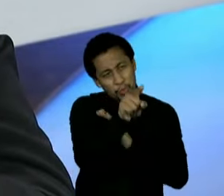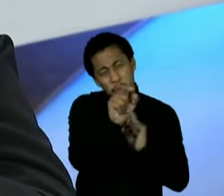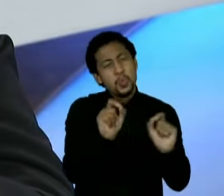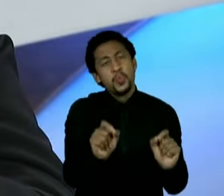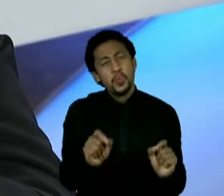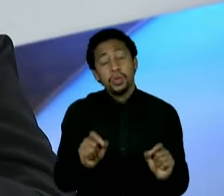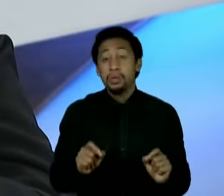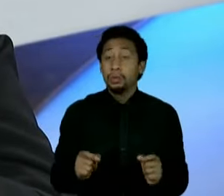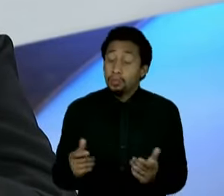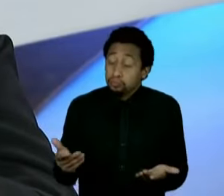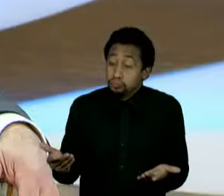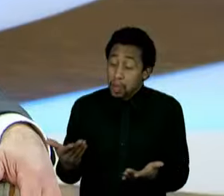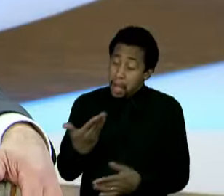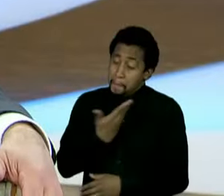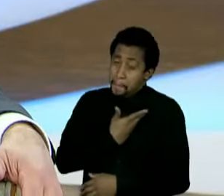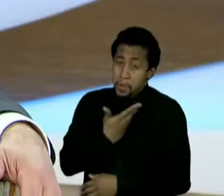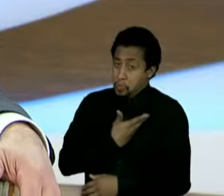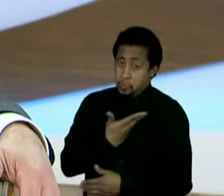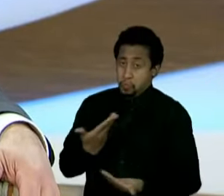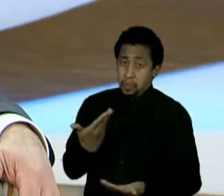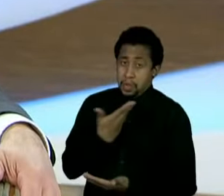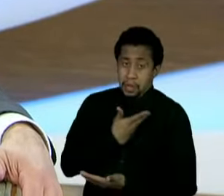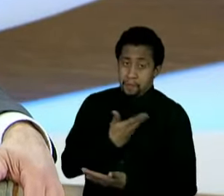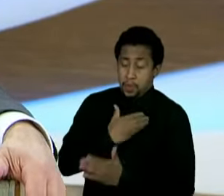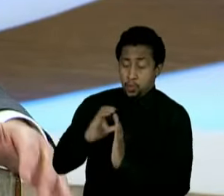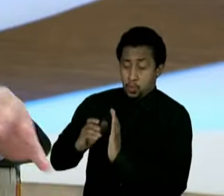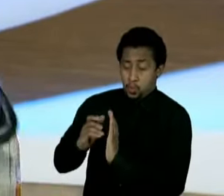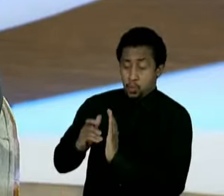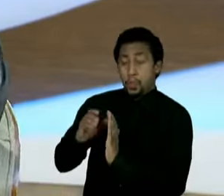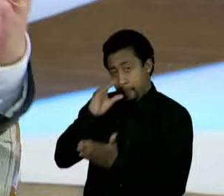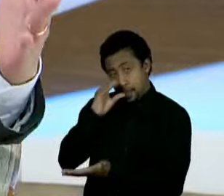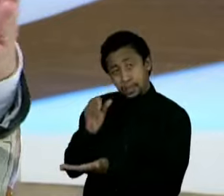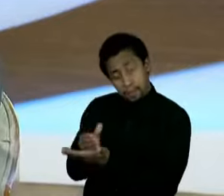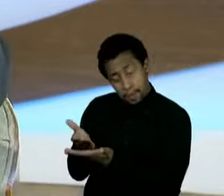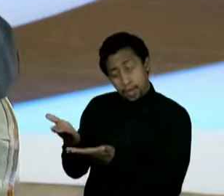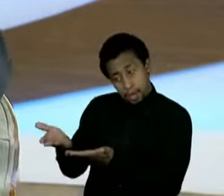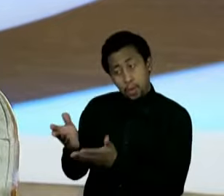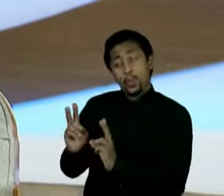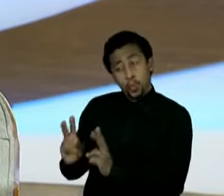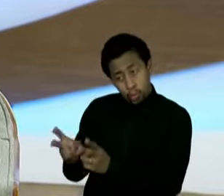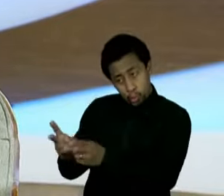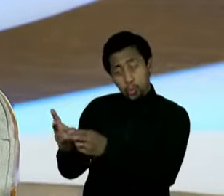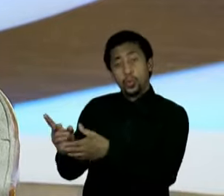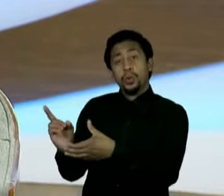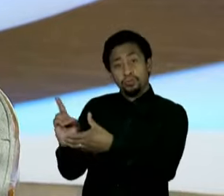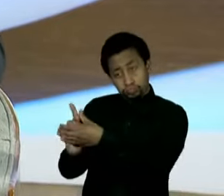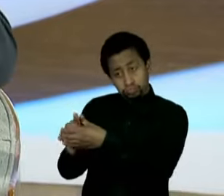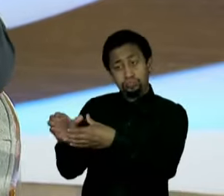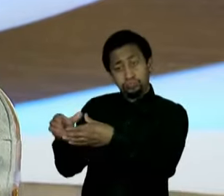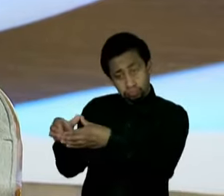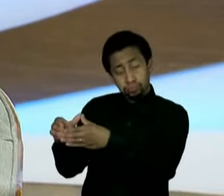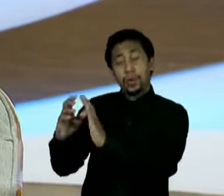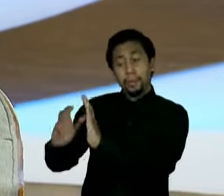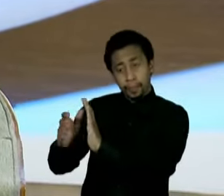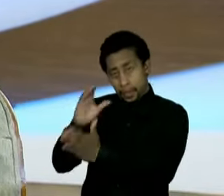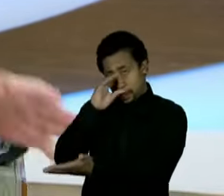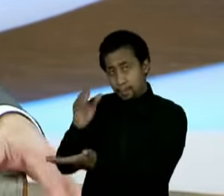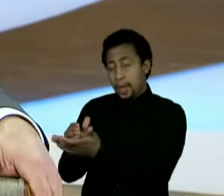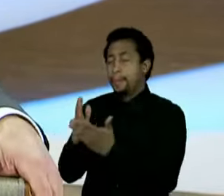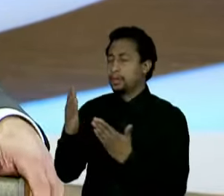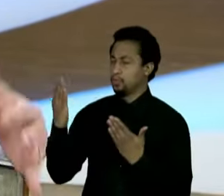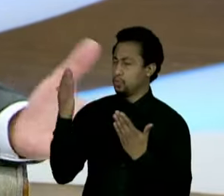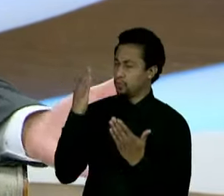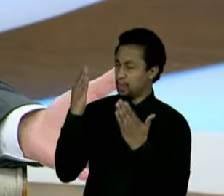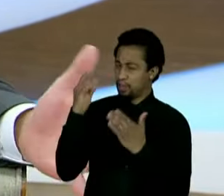Muitas pessoas do PSDB, que não saíram do PSDB, mas continuam com uma desconfiança de que o Rodrigo não consegue caminhar